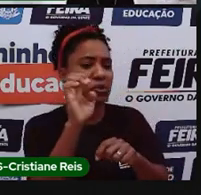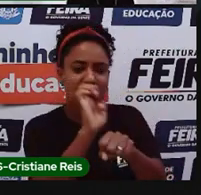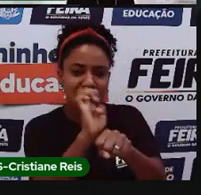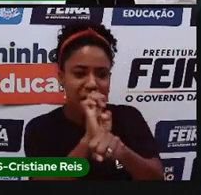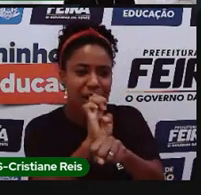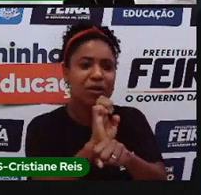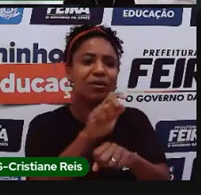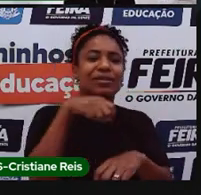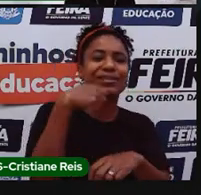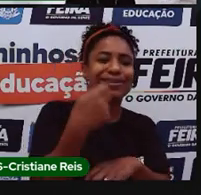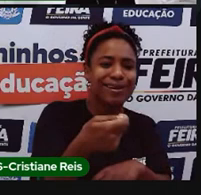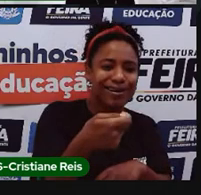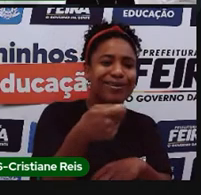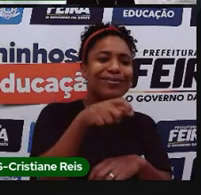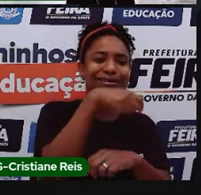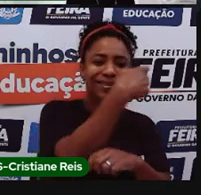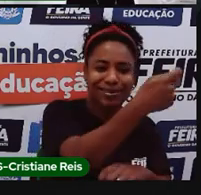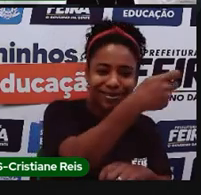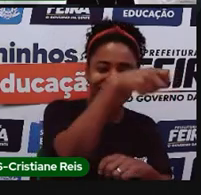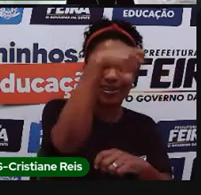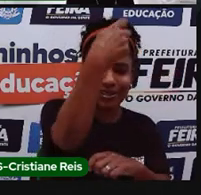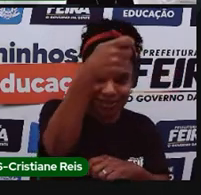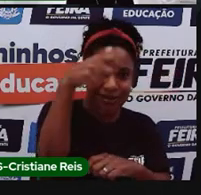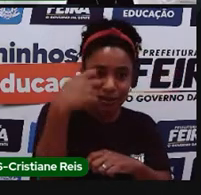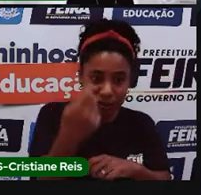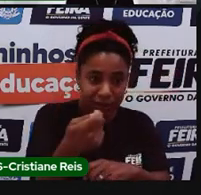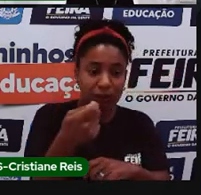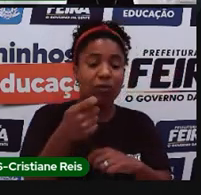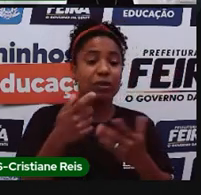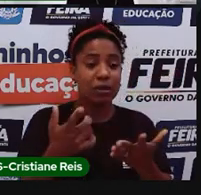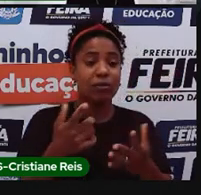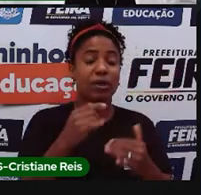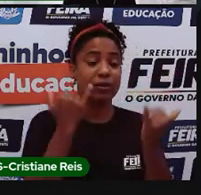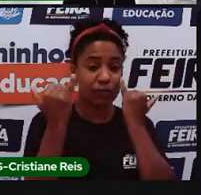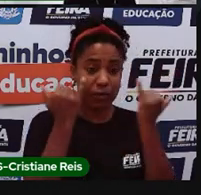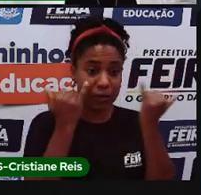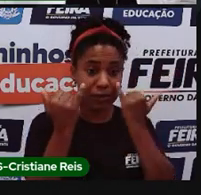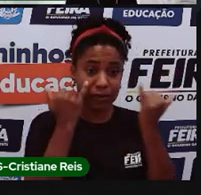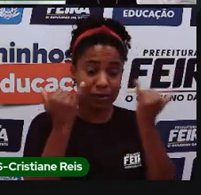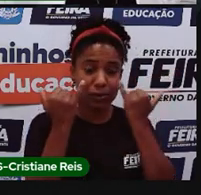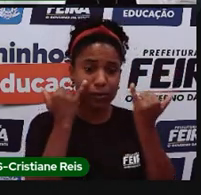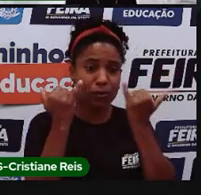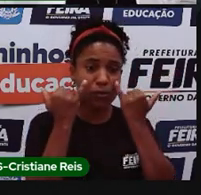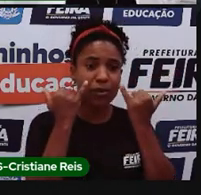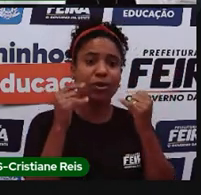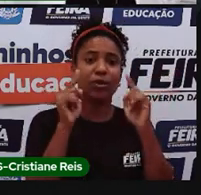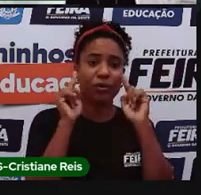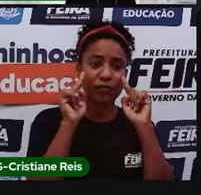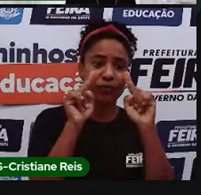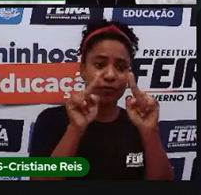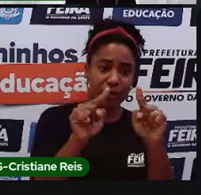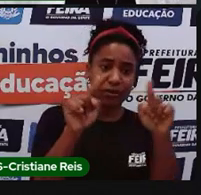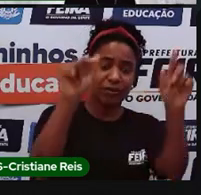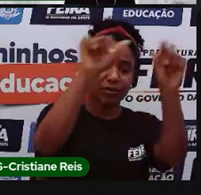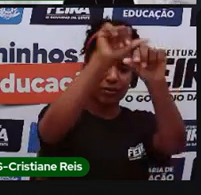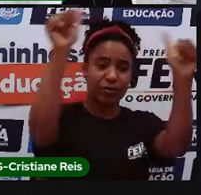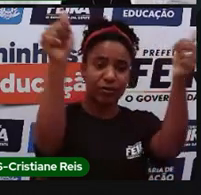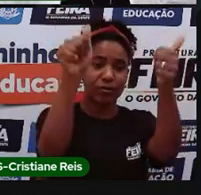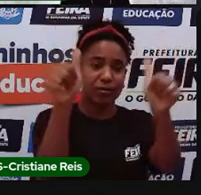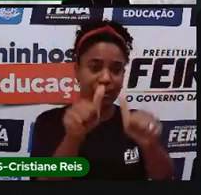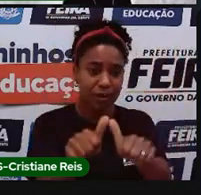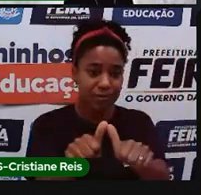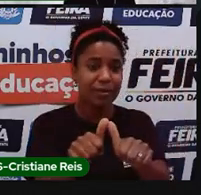capitais e tal. Então, quando eu quero ter esse tipo de informação, eu pego esse tipo de mapa aqui, um mapa